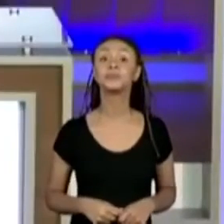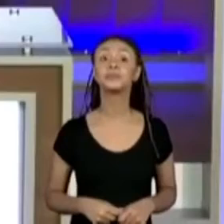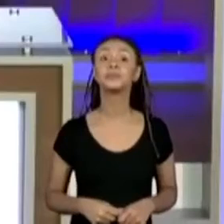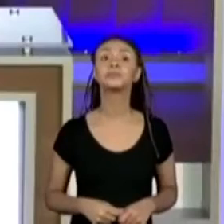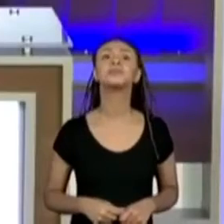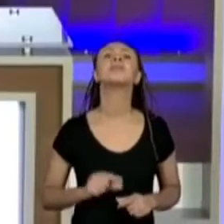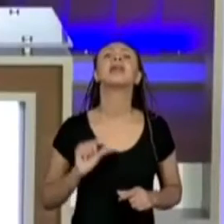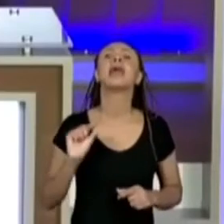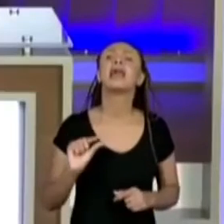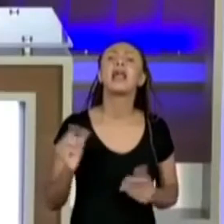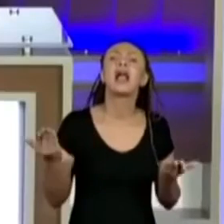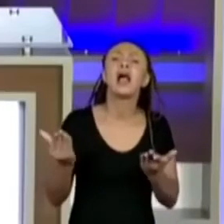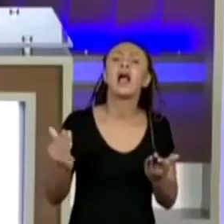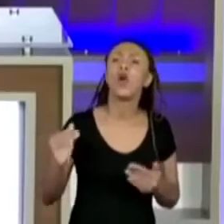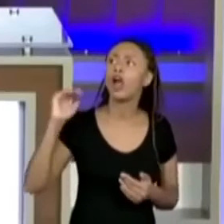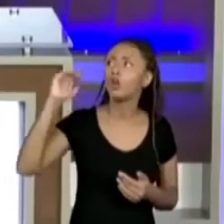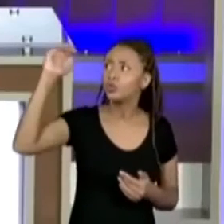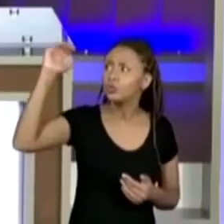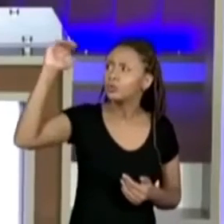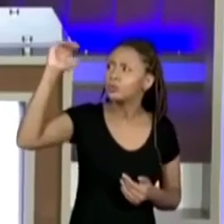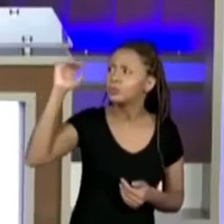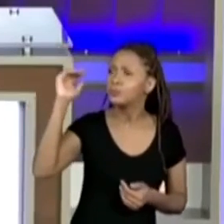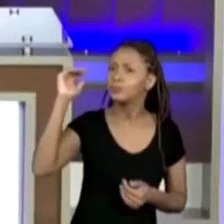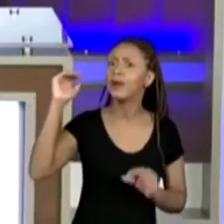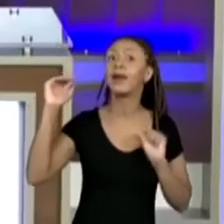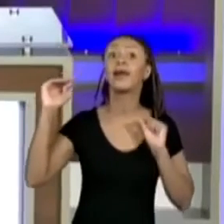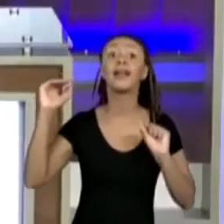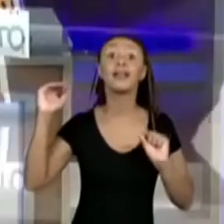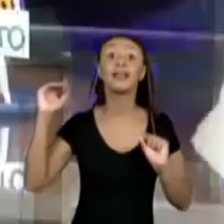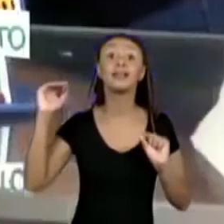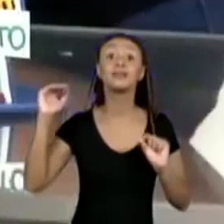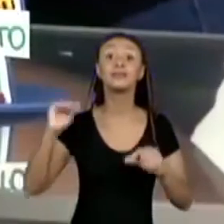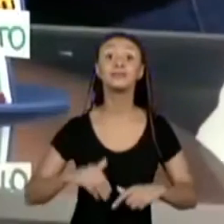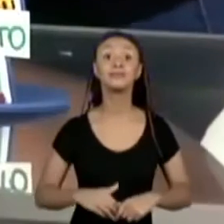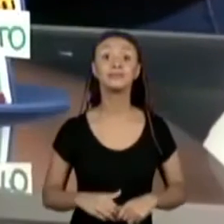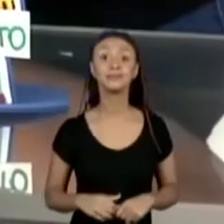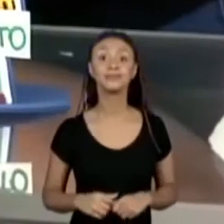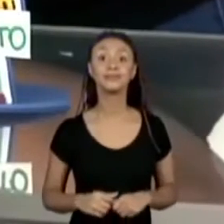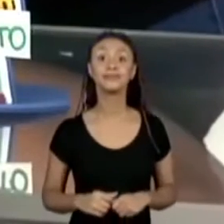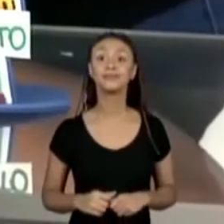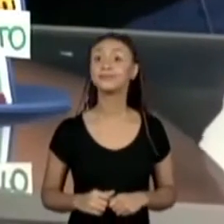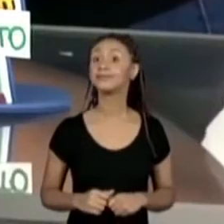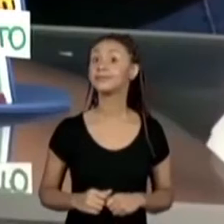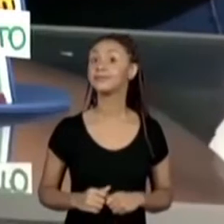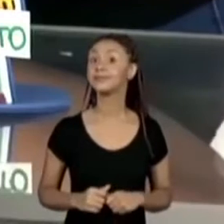é um pouquinho menor que a Juliana? Hein? Que a gente viu aqui.